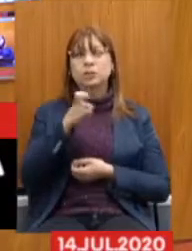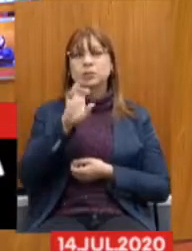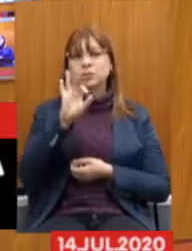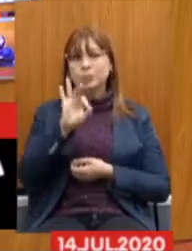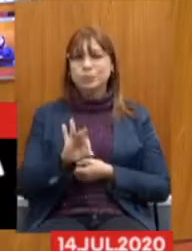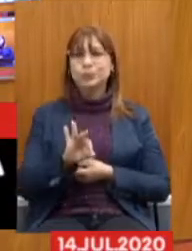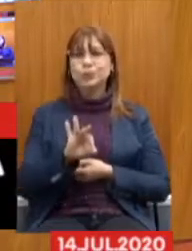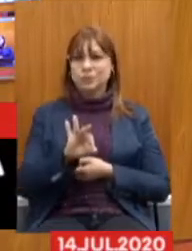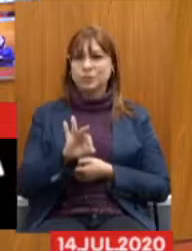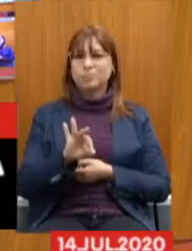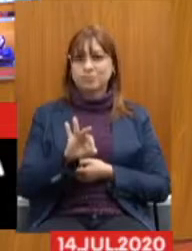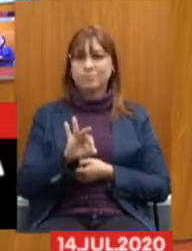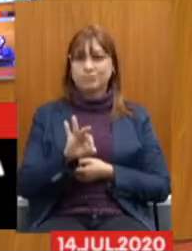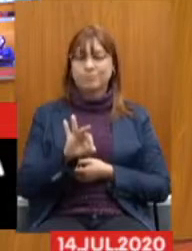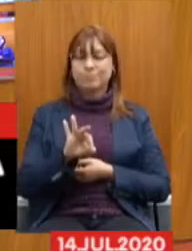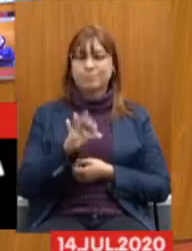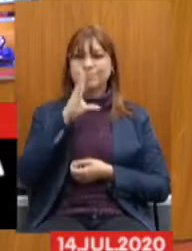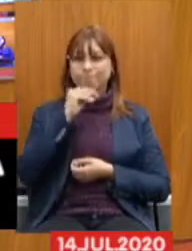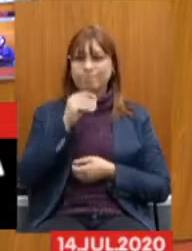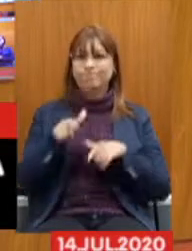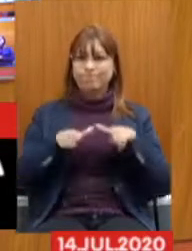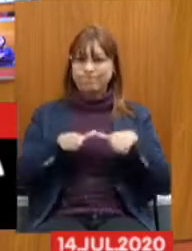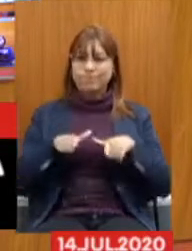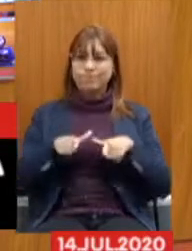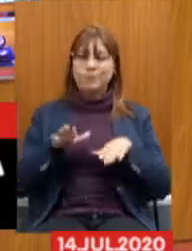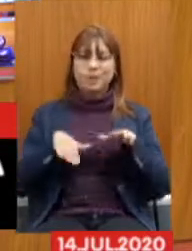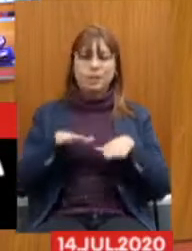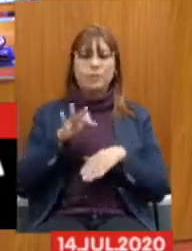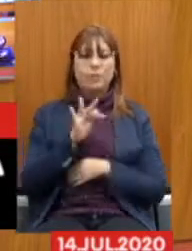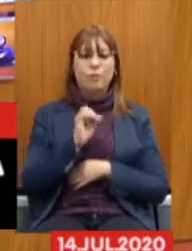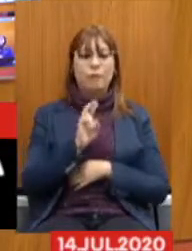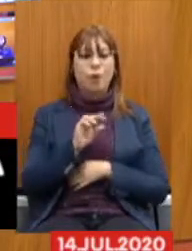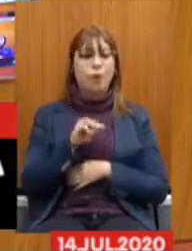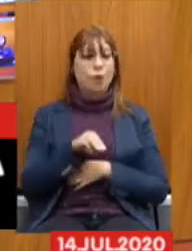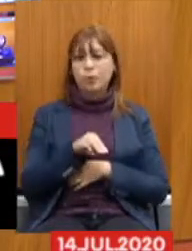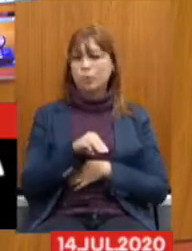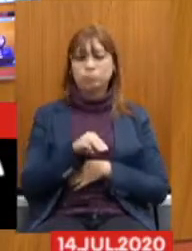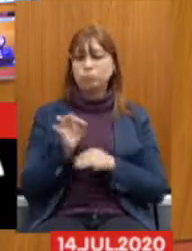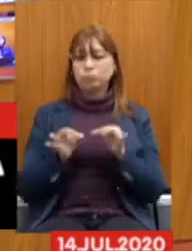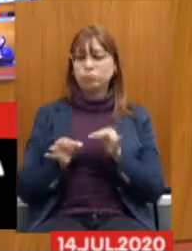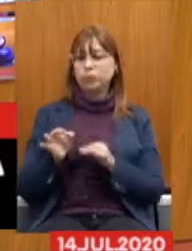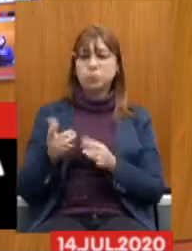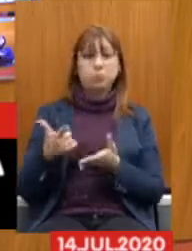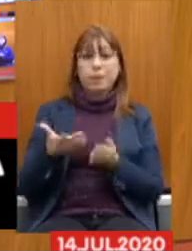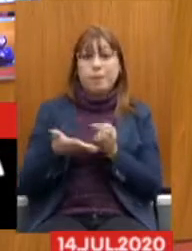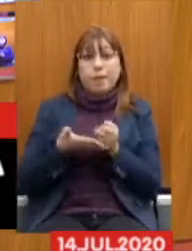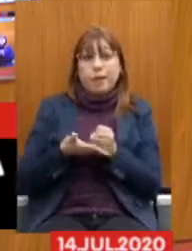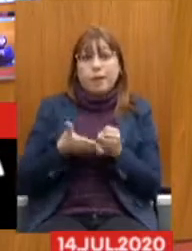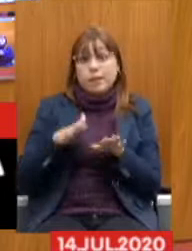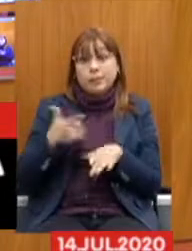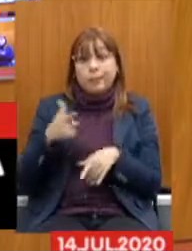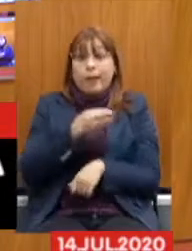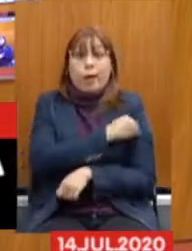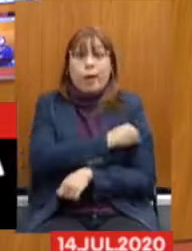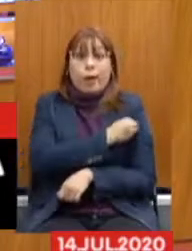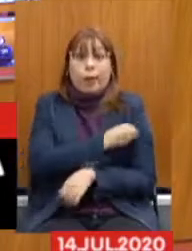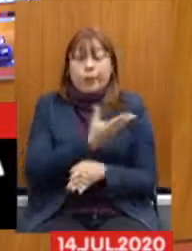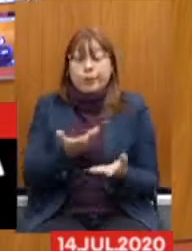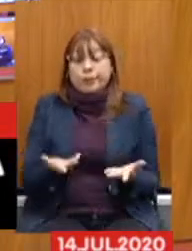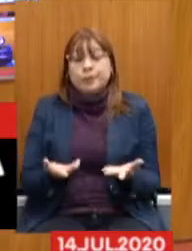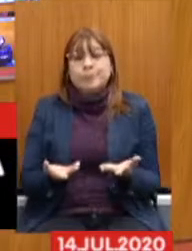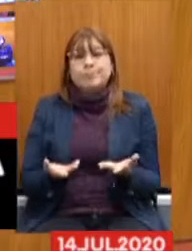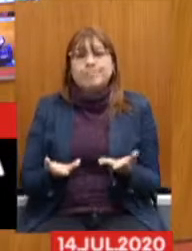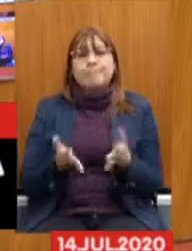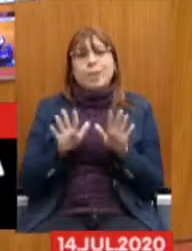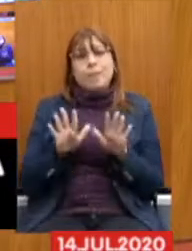trabalhando Em fóruns Que às vezes Não tem álcool Não tem Nem o básico Mas A gente